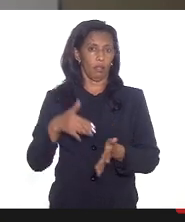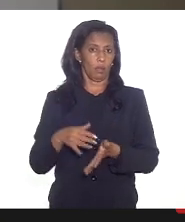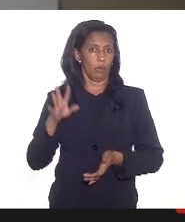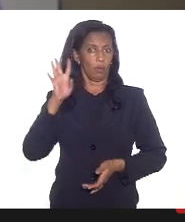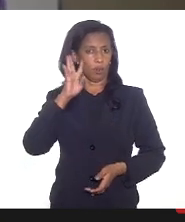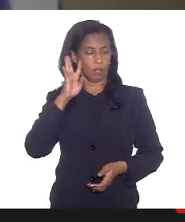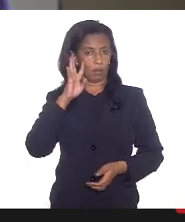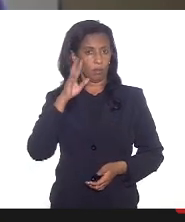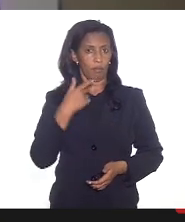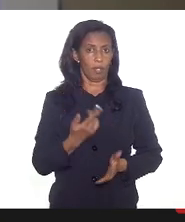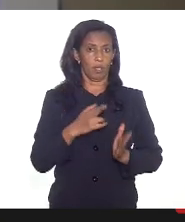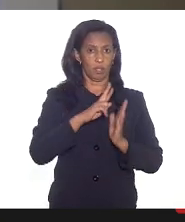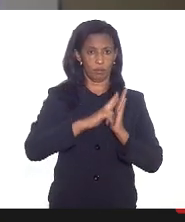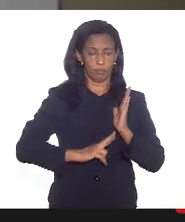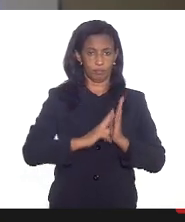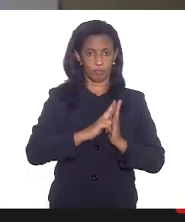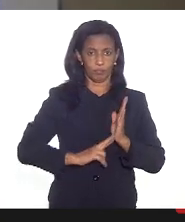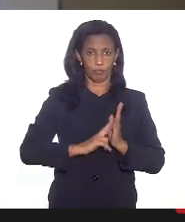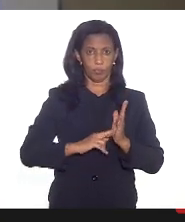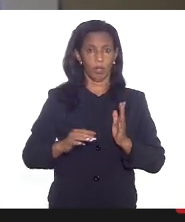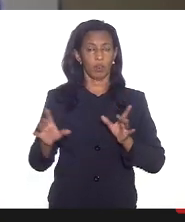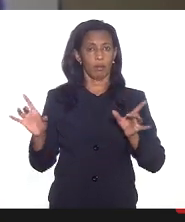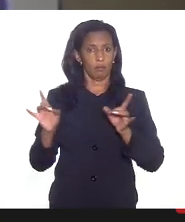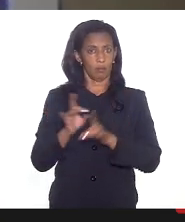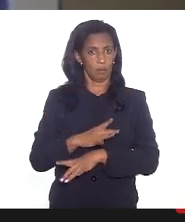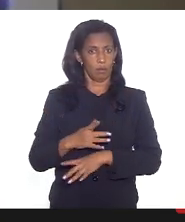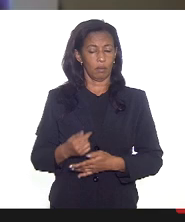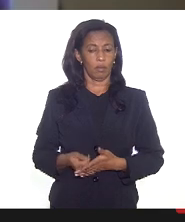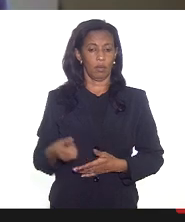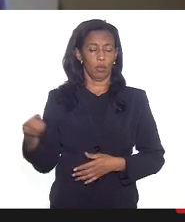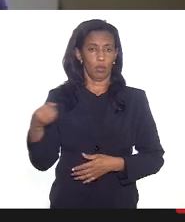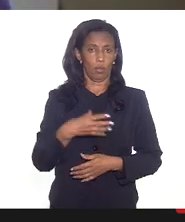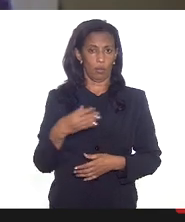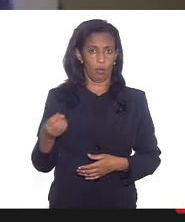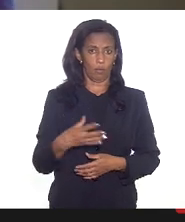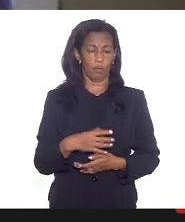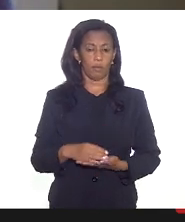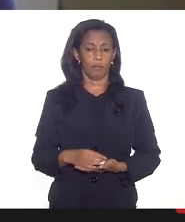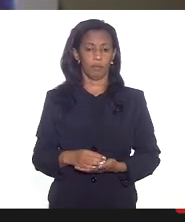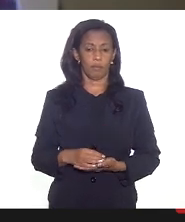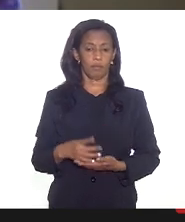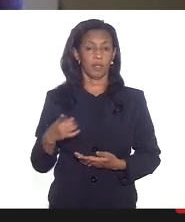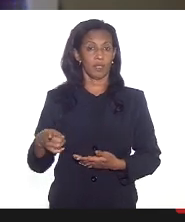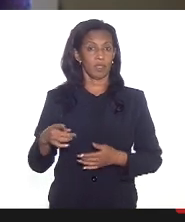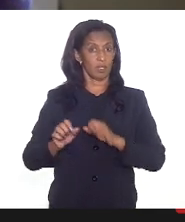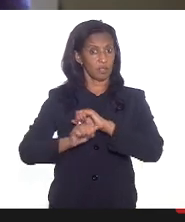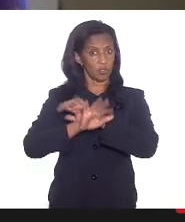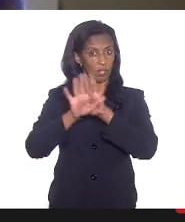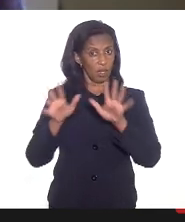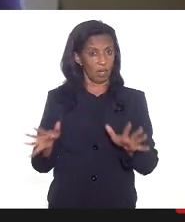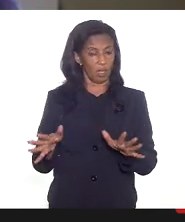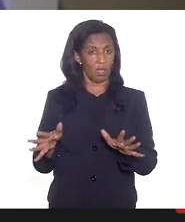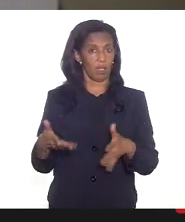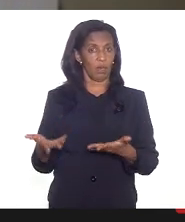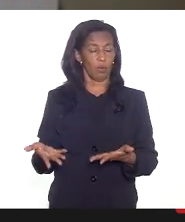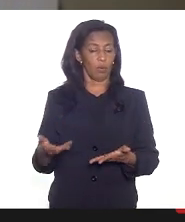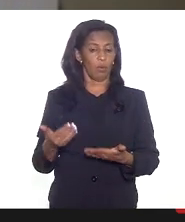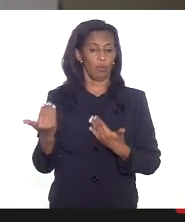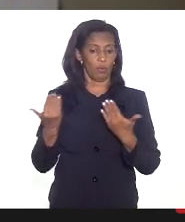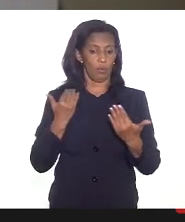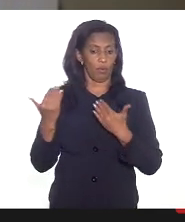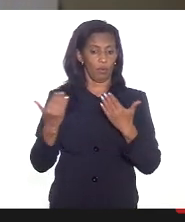para que essa deliberação saia nova saia e que ela seja bem clara com relação a essa